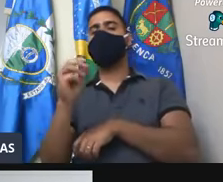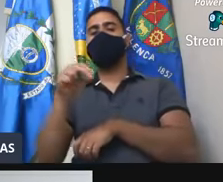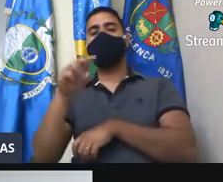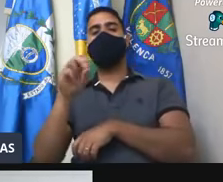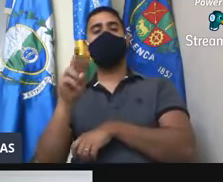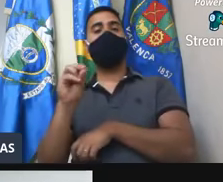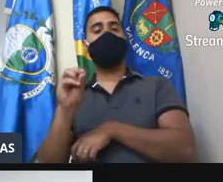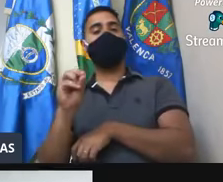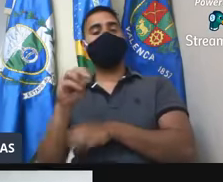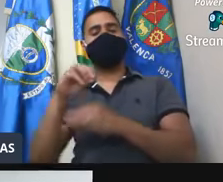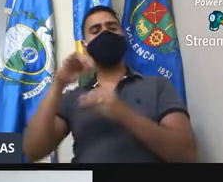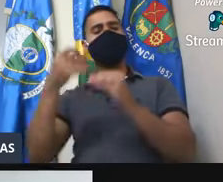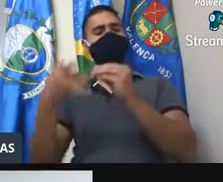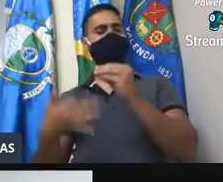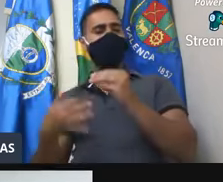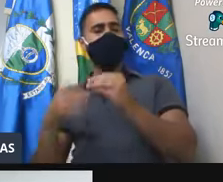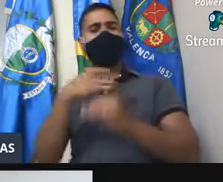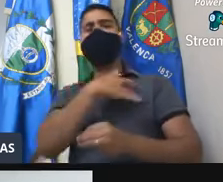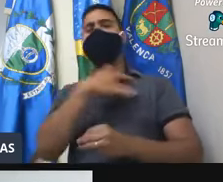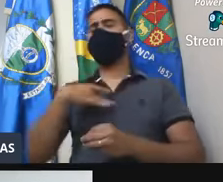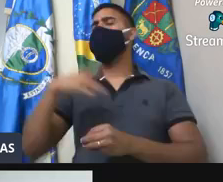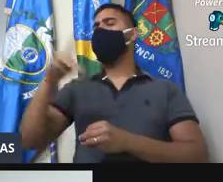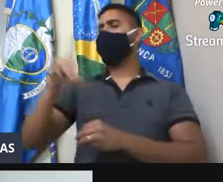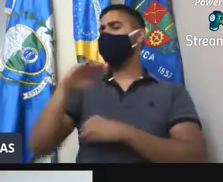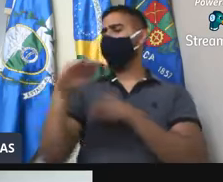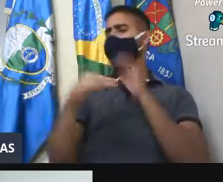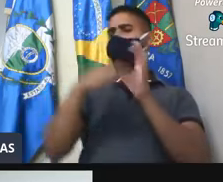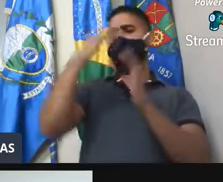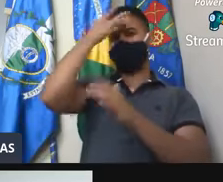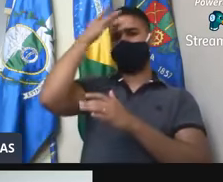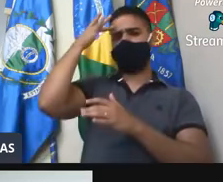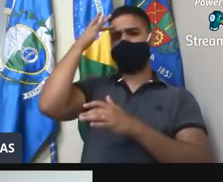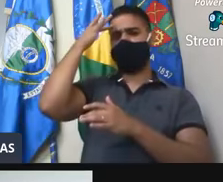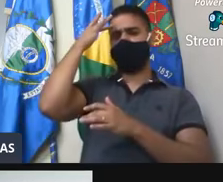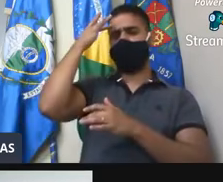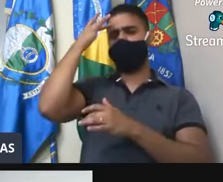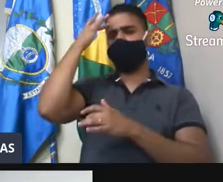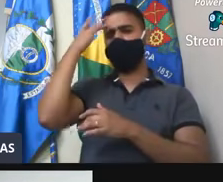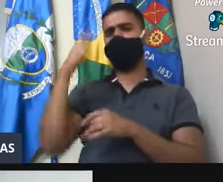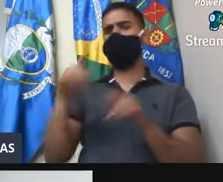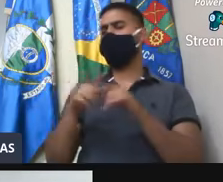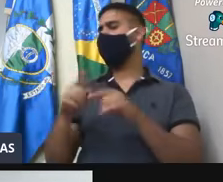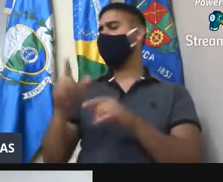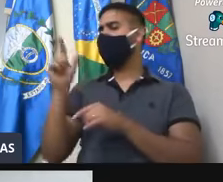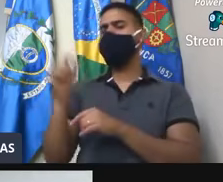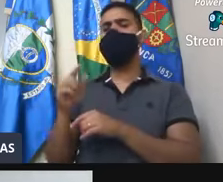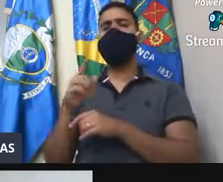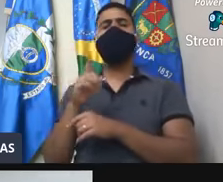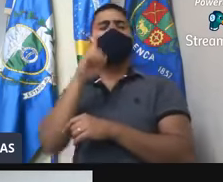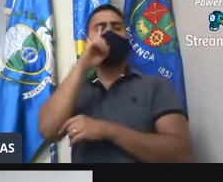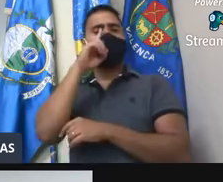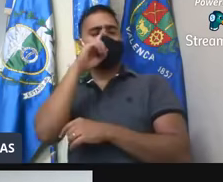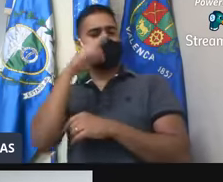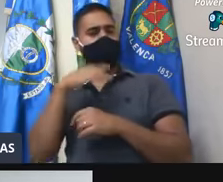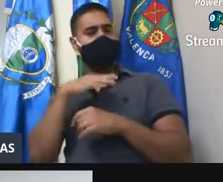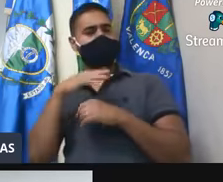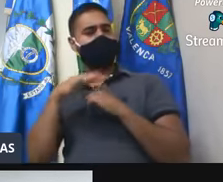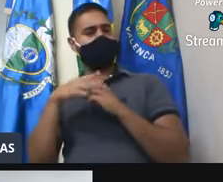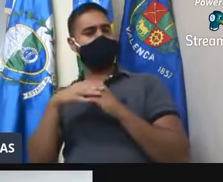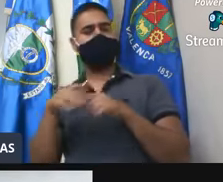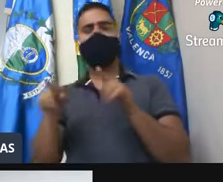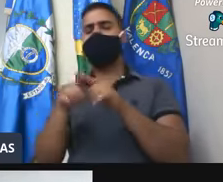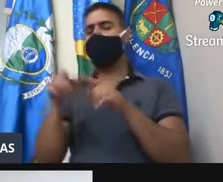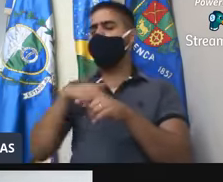Justificativa, considerando que a saúde é direito de todos os bebês do estado, garantido mediante políticas sociais e econômicas, visem a redução do risco da doença e de outros agrados, o acesso